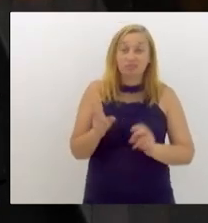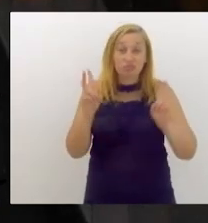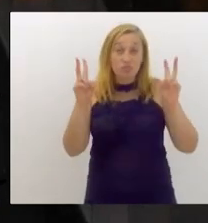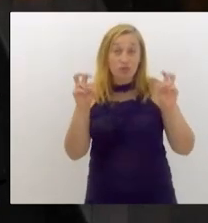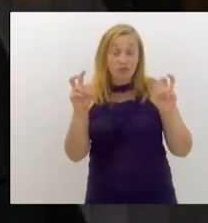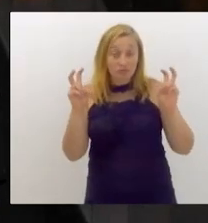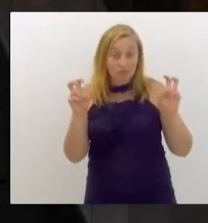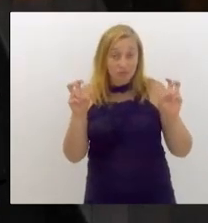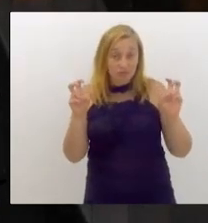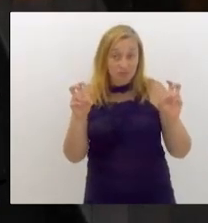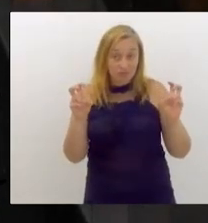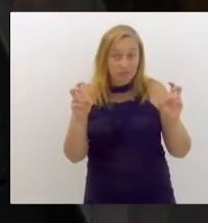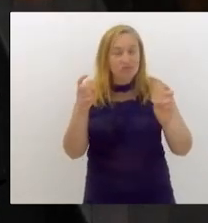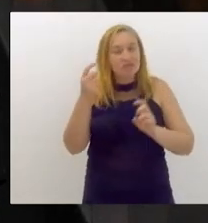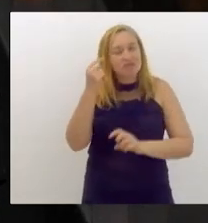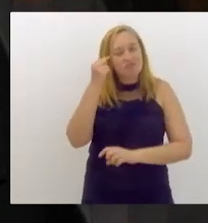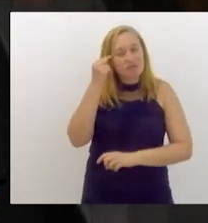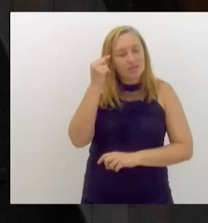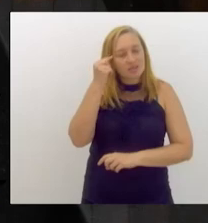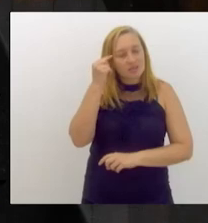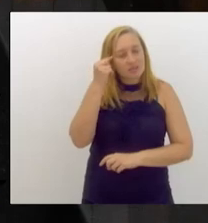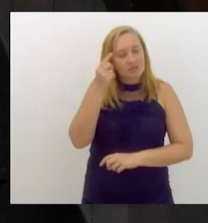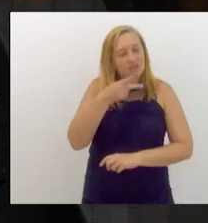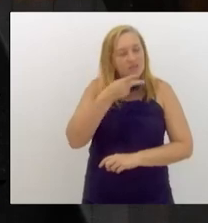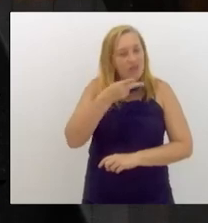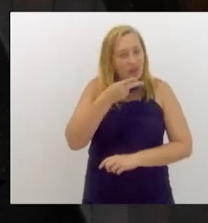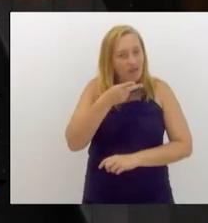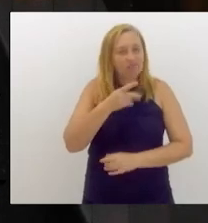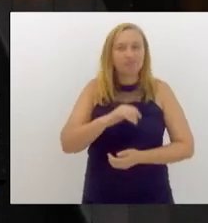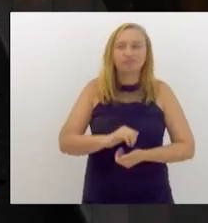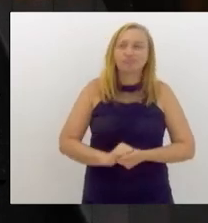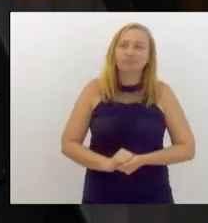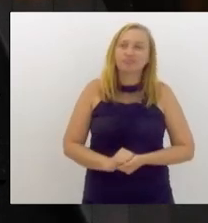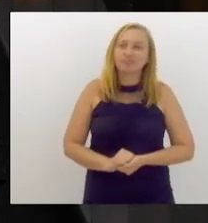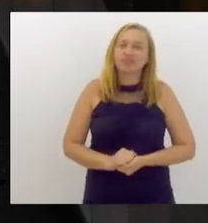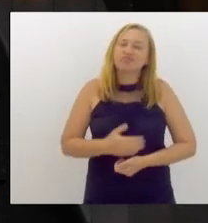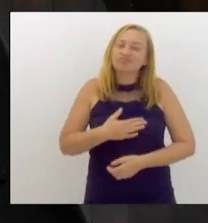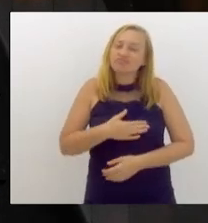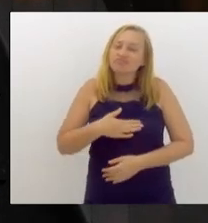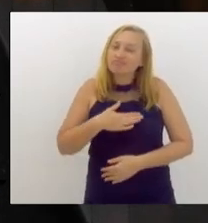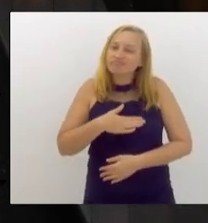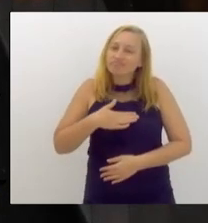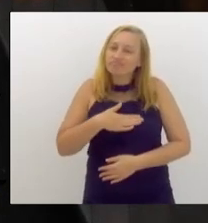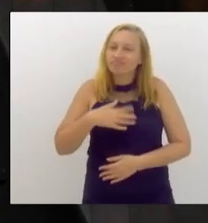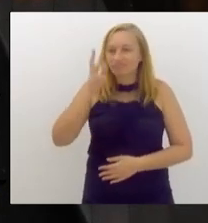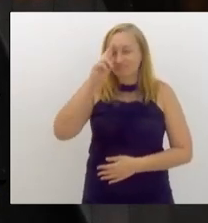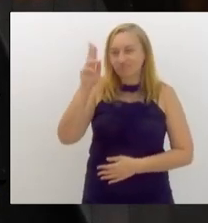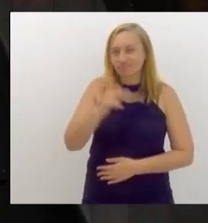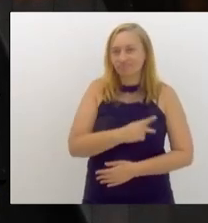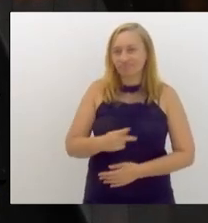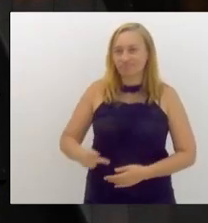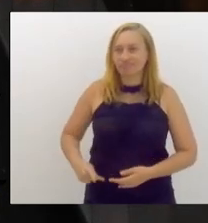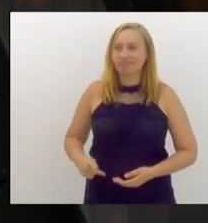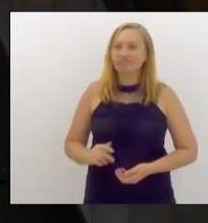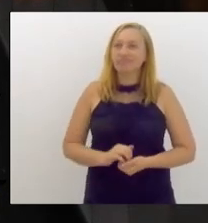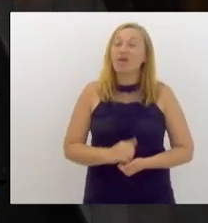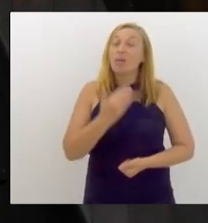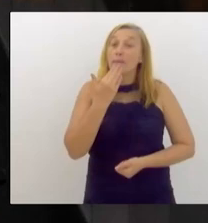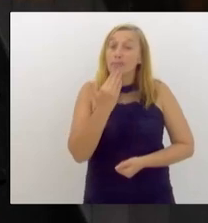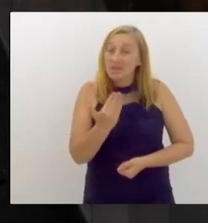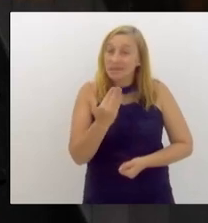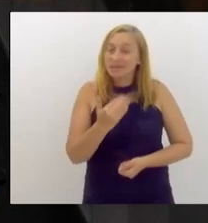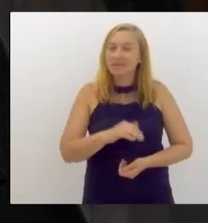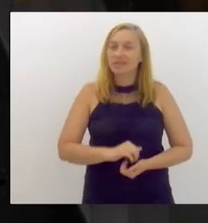pensamos em trazer e vamos trazer, eu gostaria, senhor presidente, de pedir